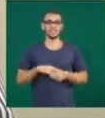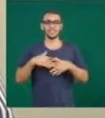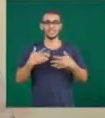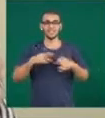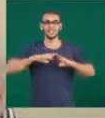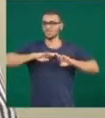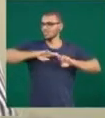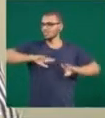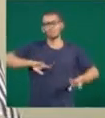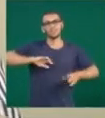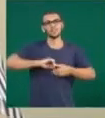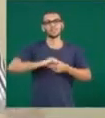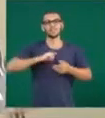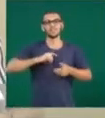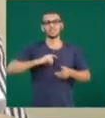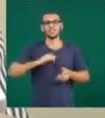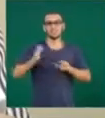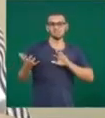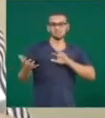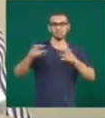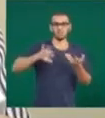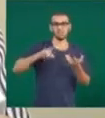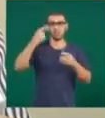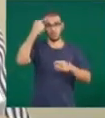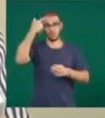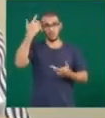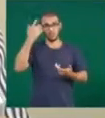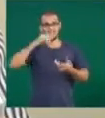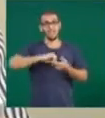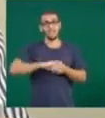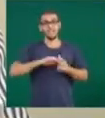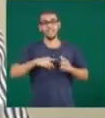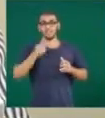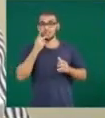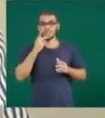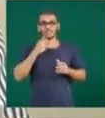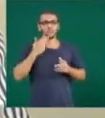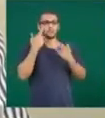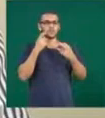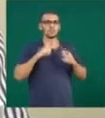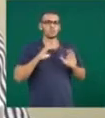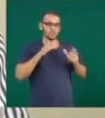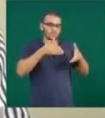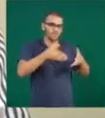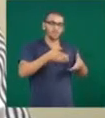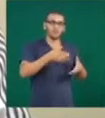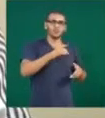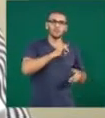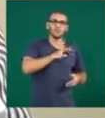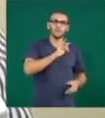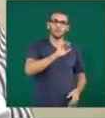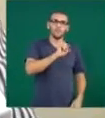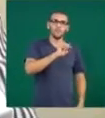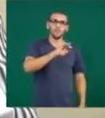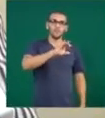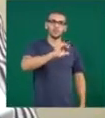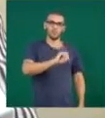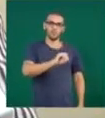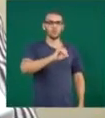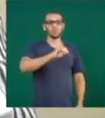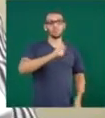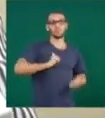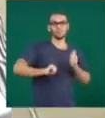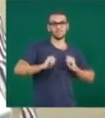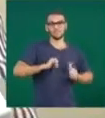mentais, os mais comuns são os transtornos que a gente chama de fóbico-ansiosos. Então, é a ansiedade, a ansiedade generalizada, o transtorno